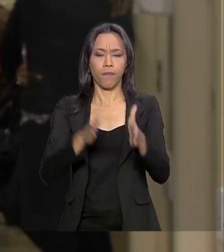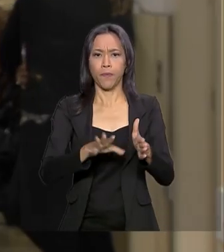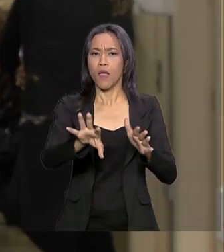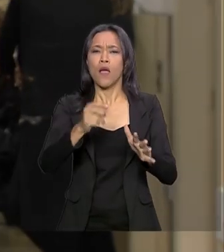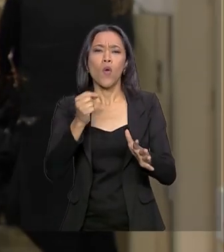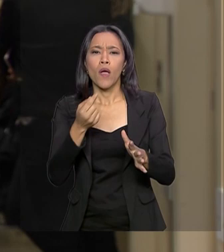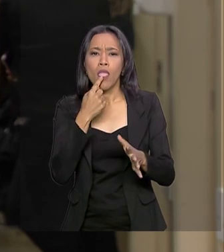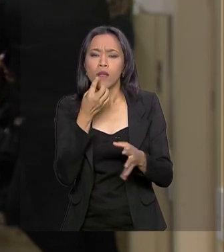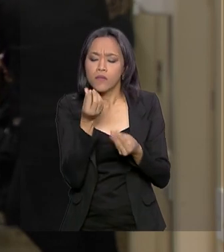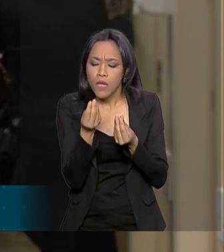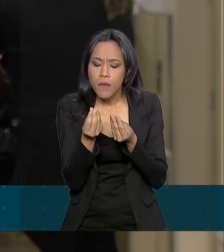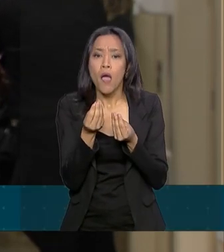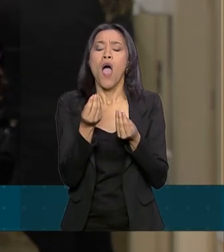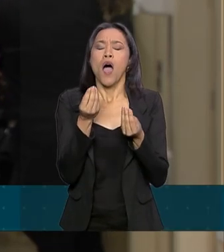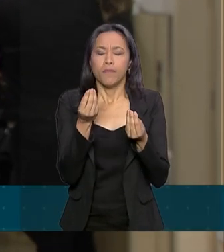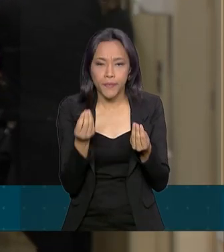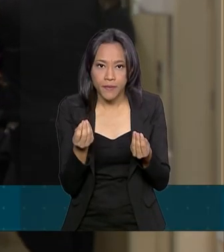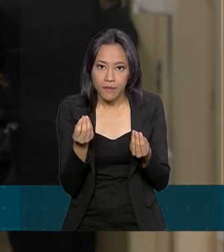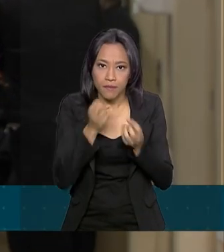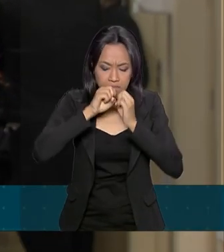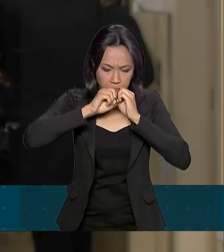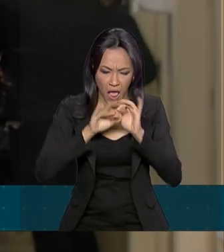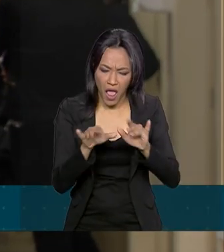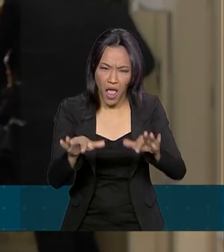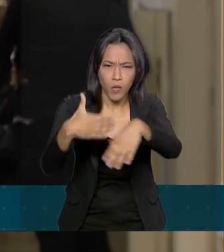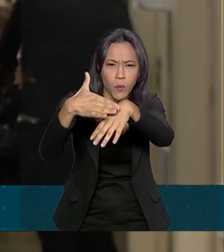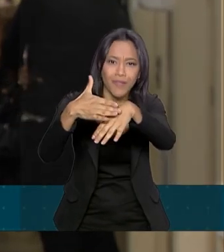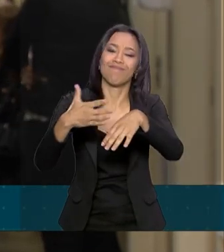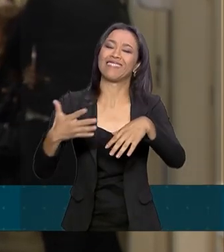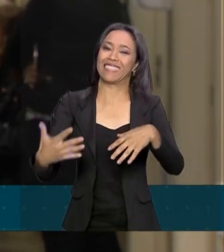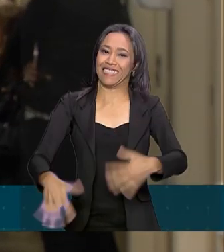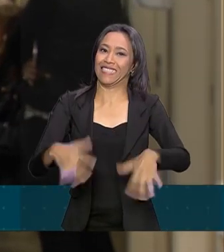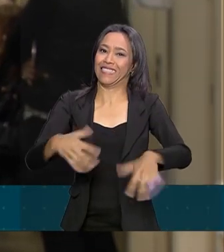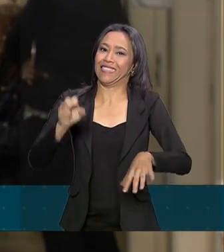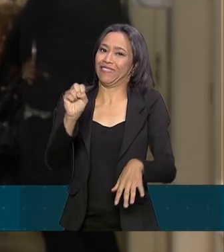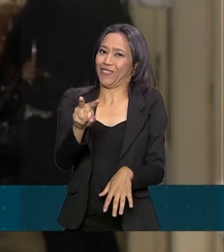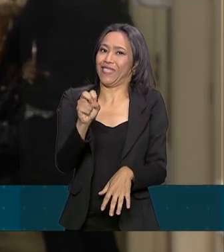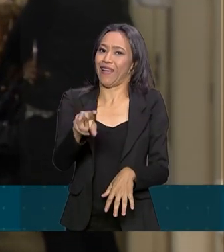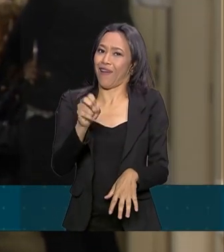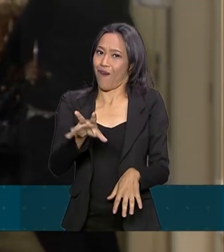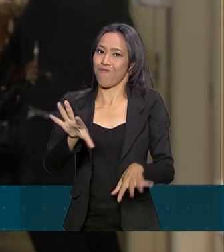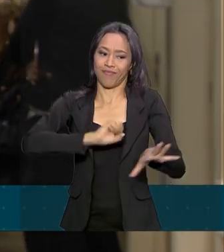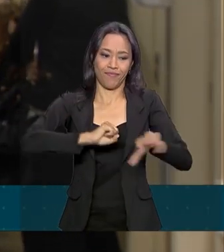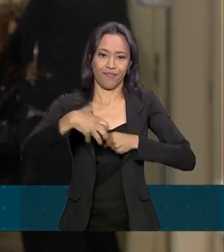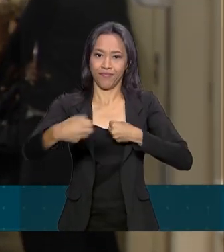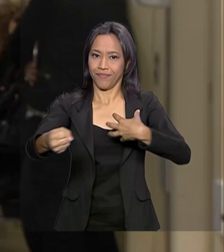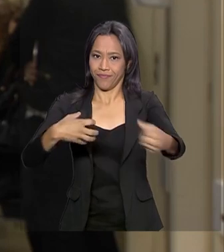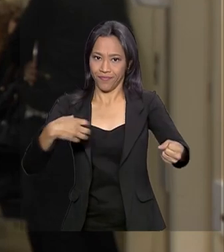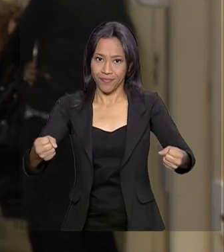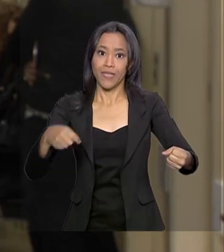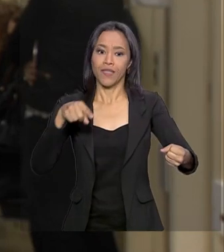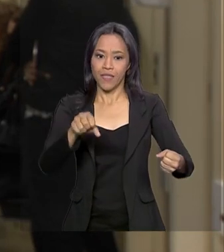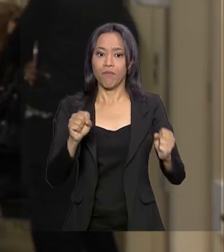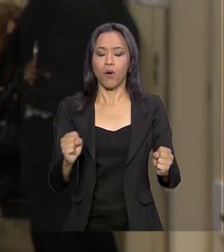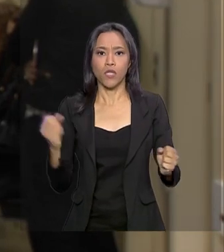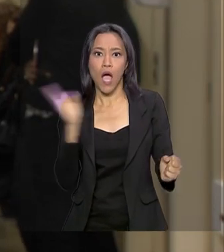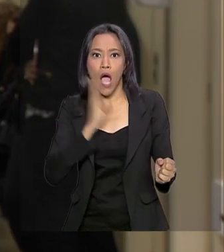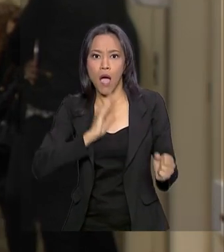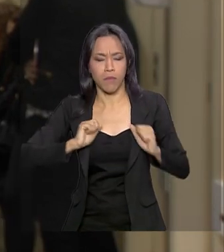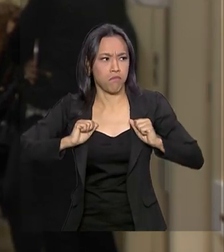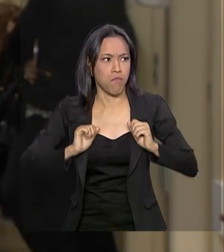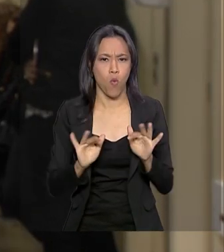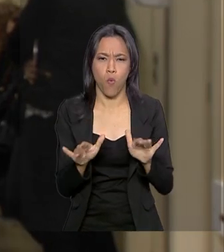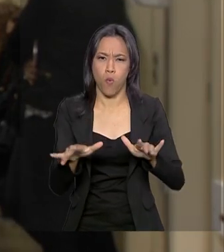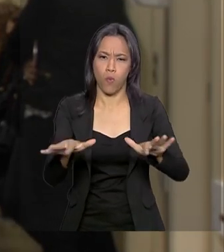pela saliva, tosse ou espirro, o sarampo é uma doença viral extremamente contagiosa e que avança de forma rápida.